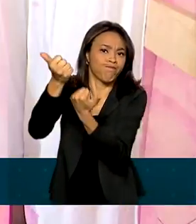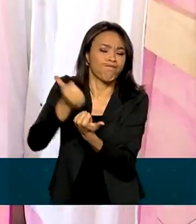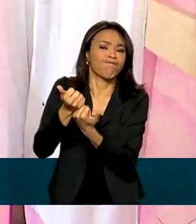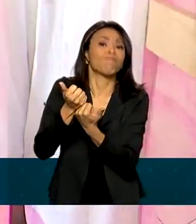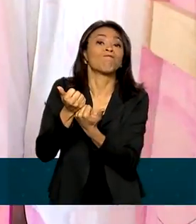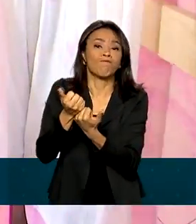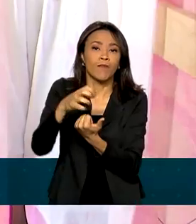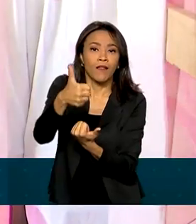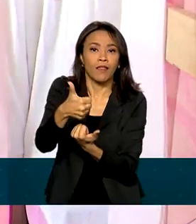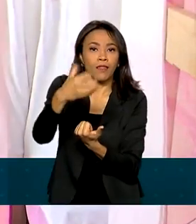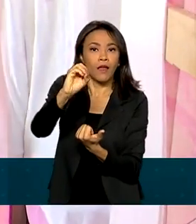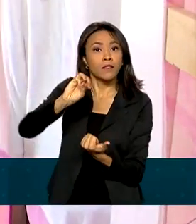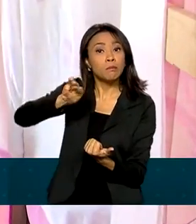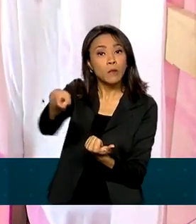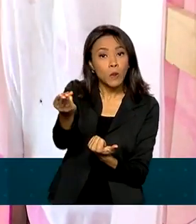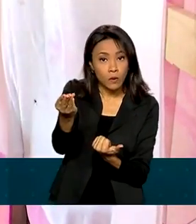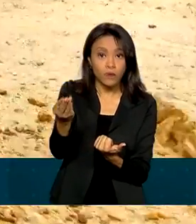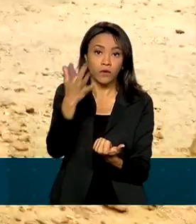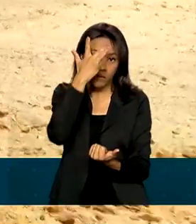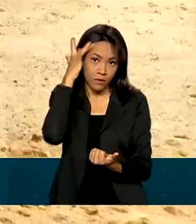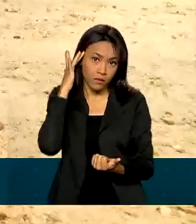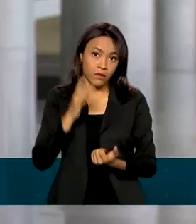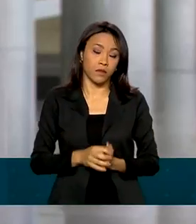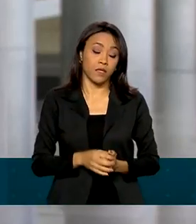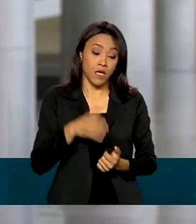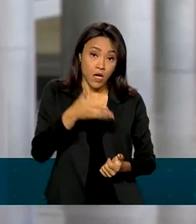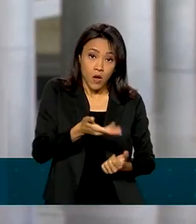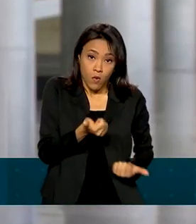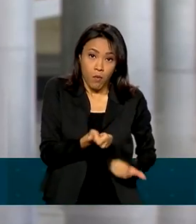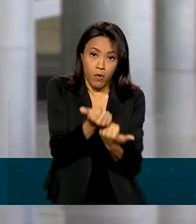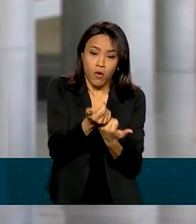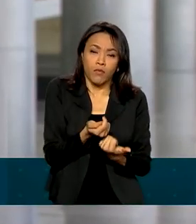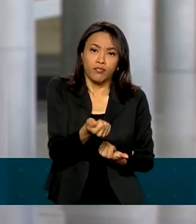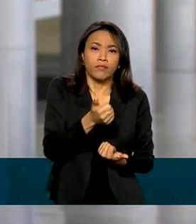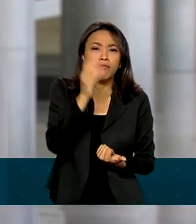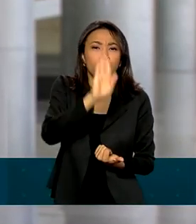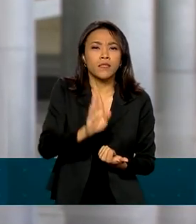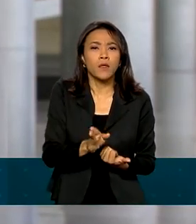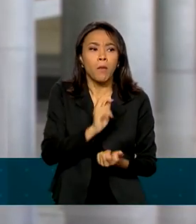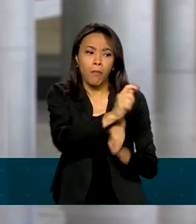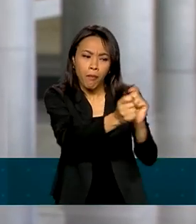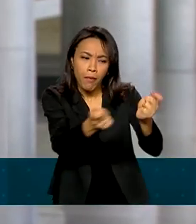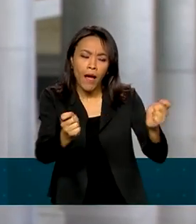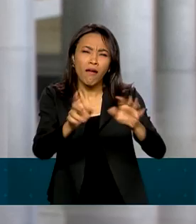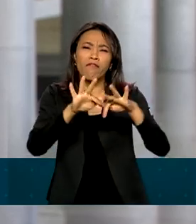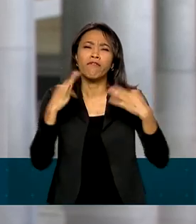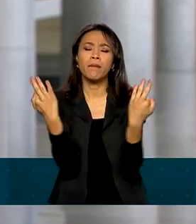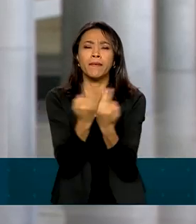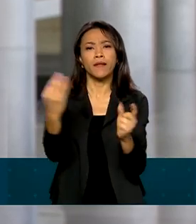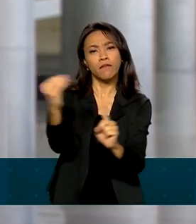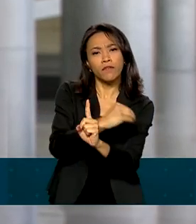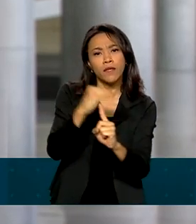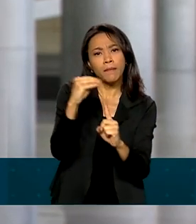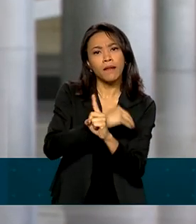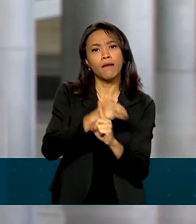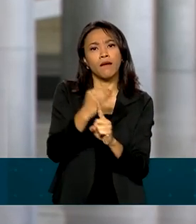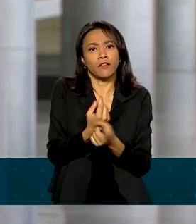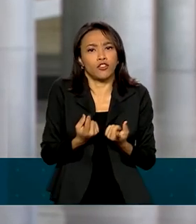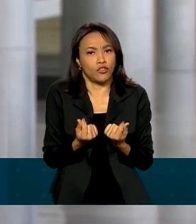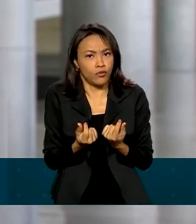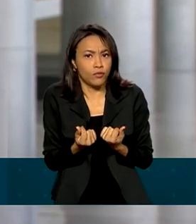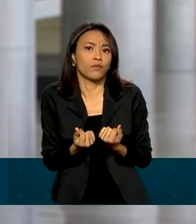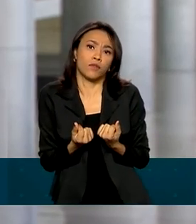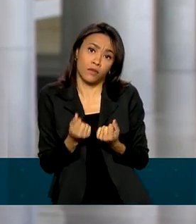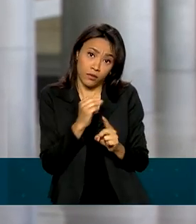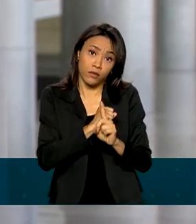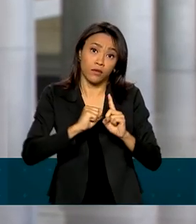cerca de R$ 10 milhões. Lembrando que o Auxílio Brasil é pago a famílias em situação de vulnerabilidade econômica e social. Elas